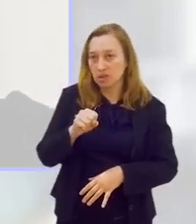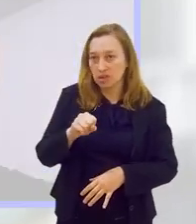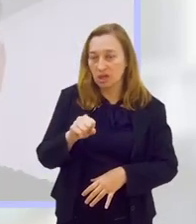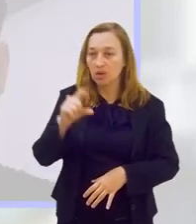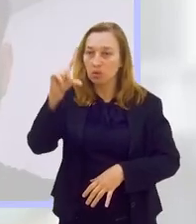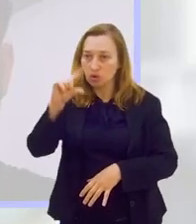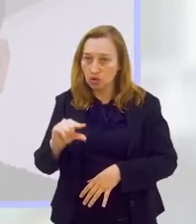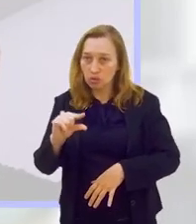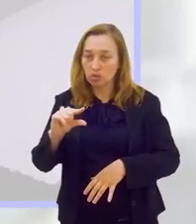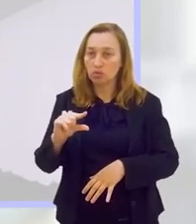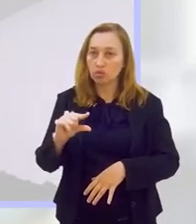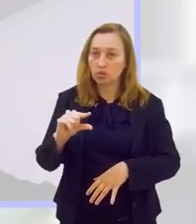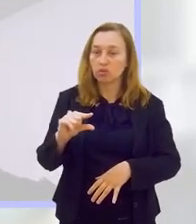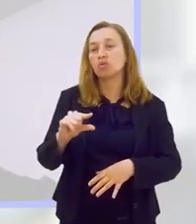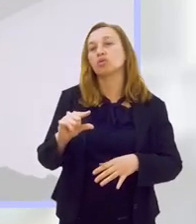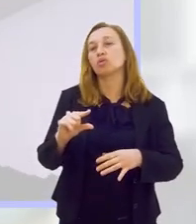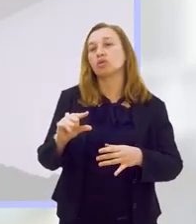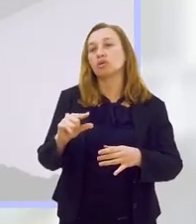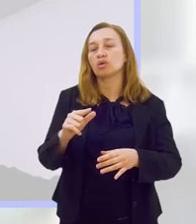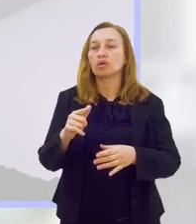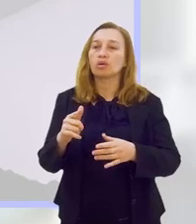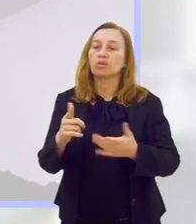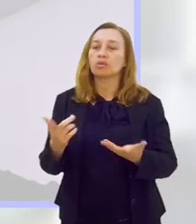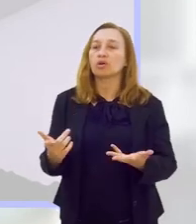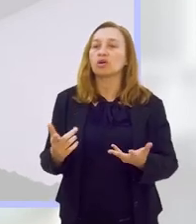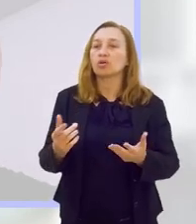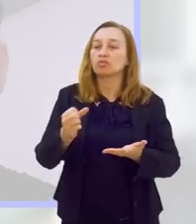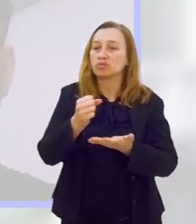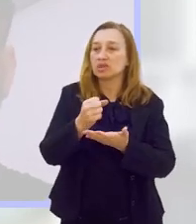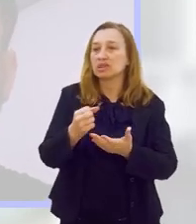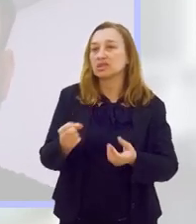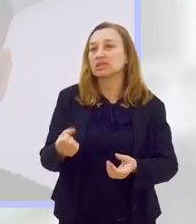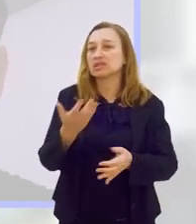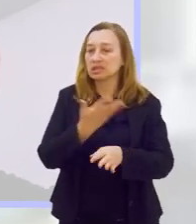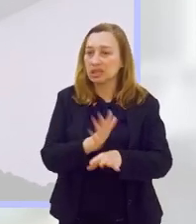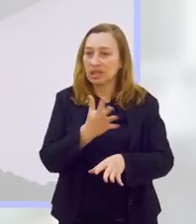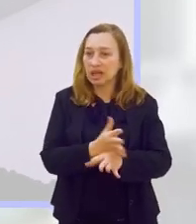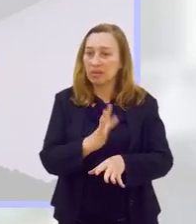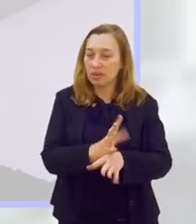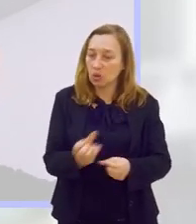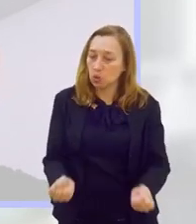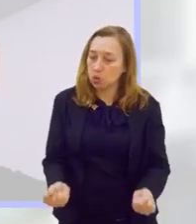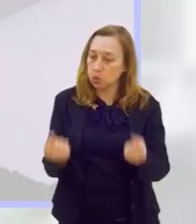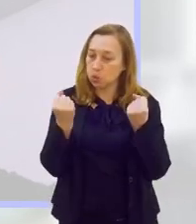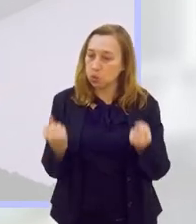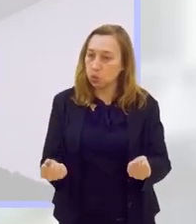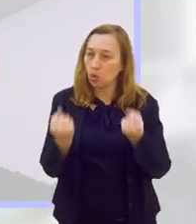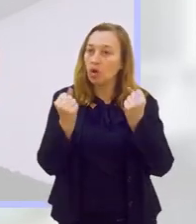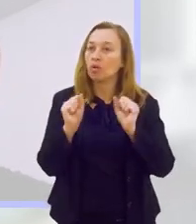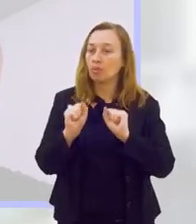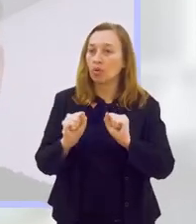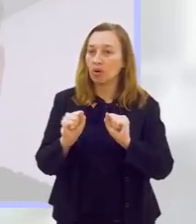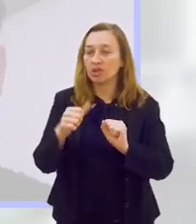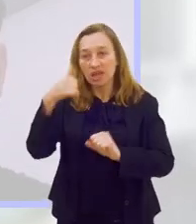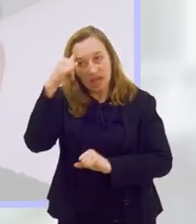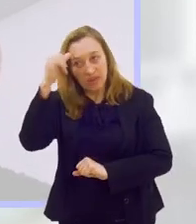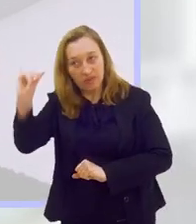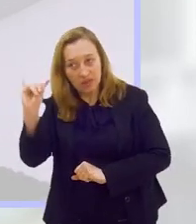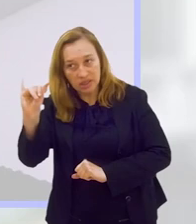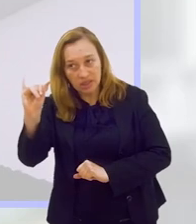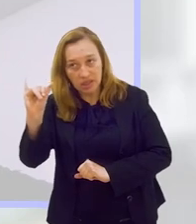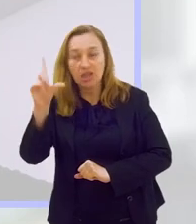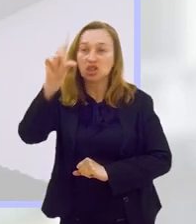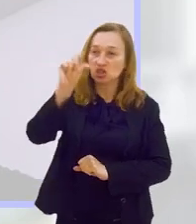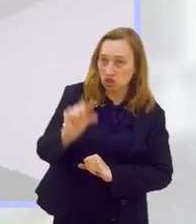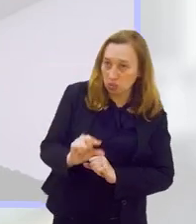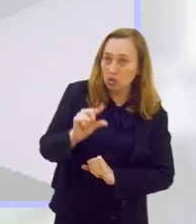tá? Você pode tanto prevenir, tá? Quanto reduzir os riscos e até mesmo retardar